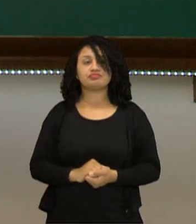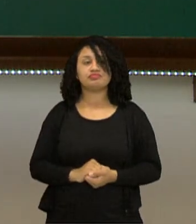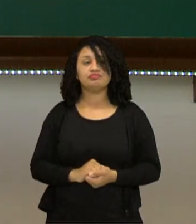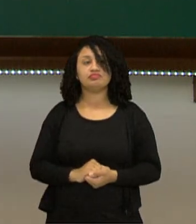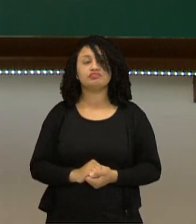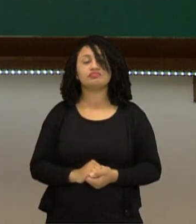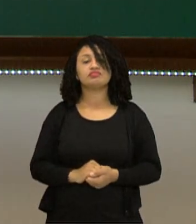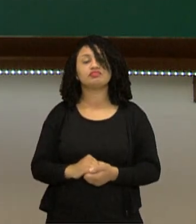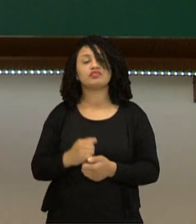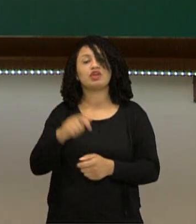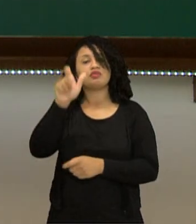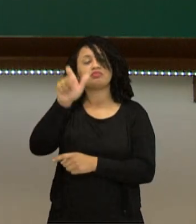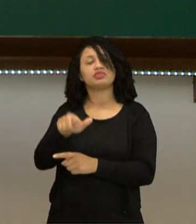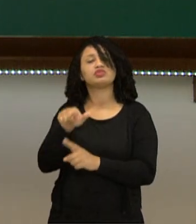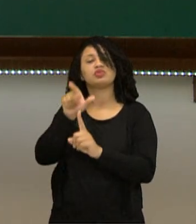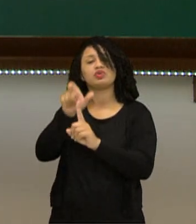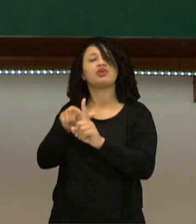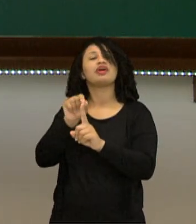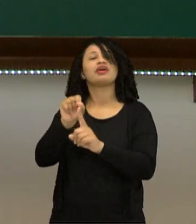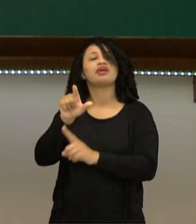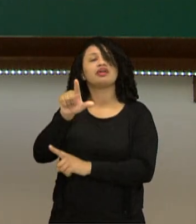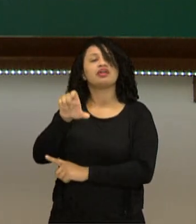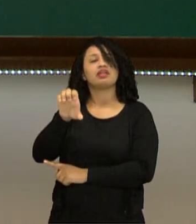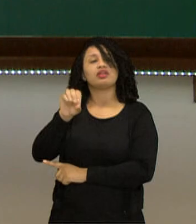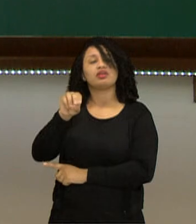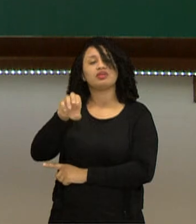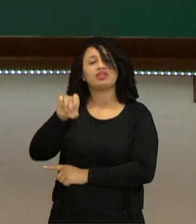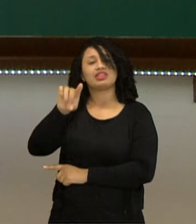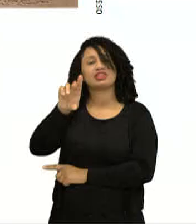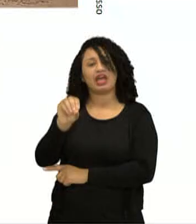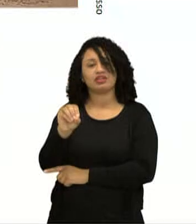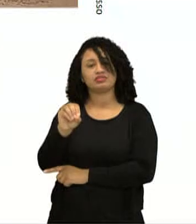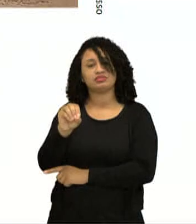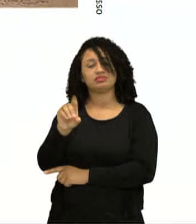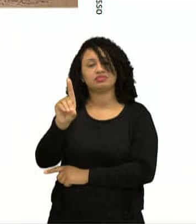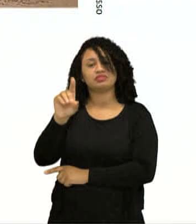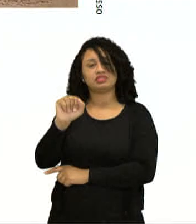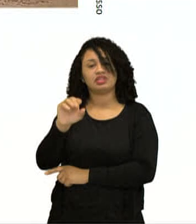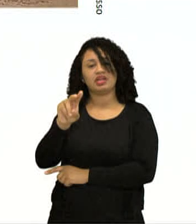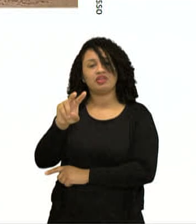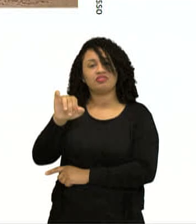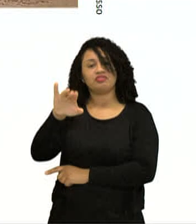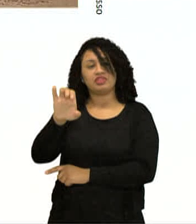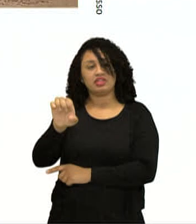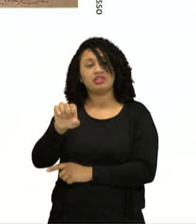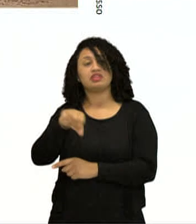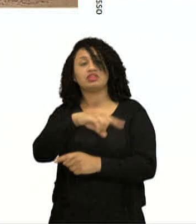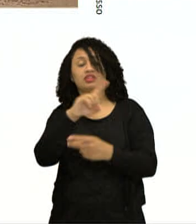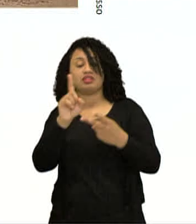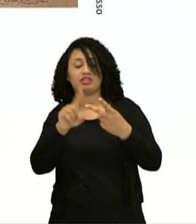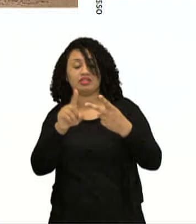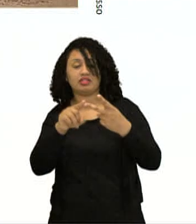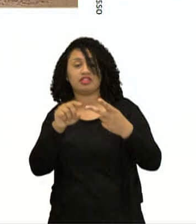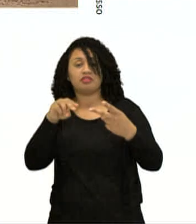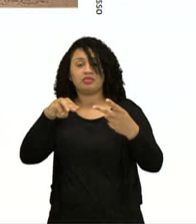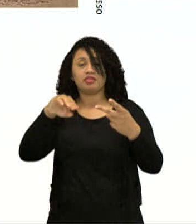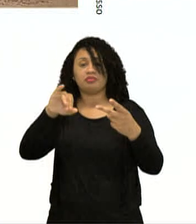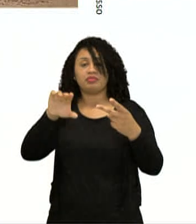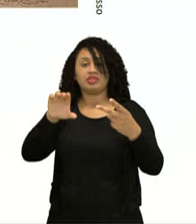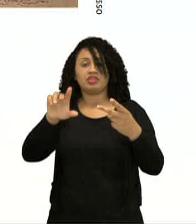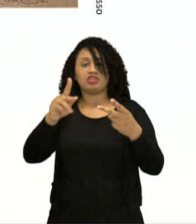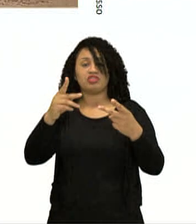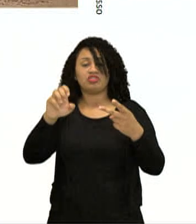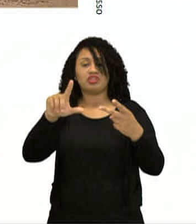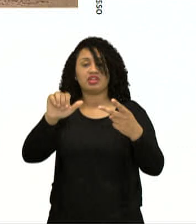Leonardo da Vinci, juntamente com Michelangelo, foram considerados os gênios do Renascimento. Então,